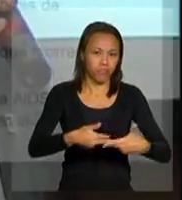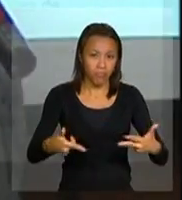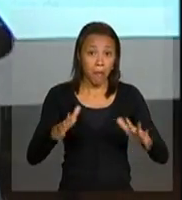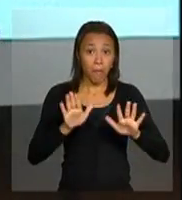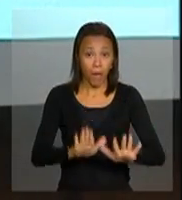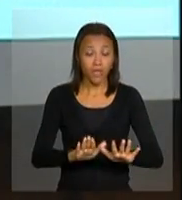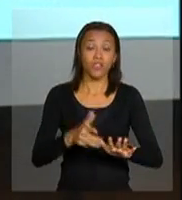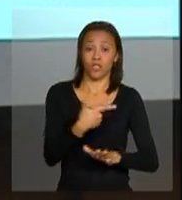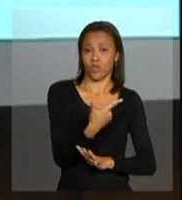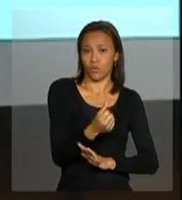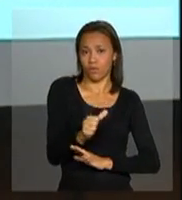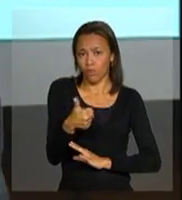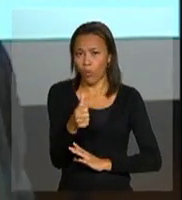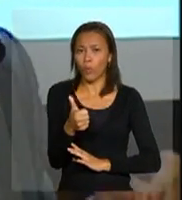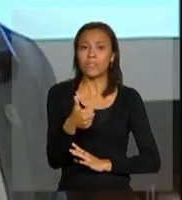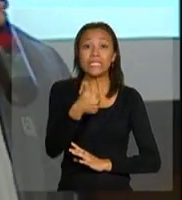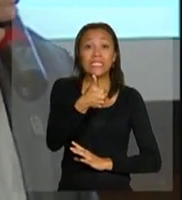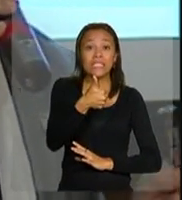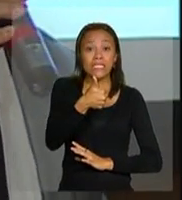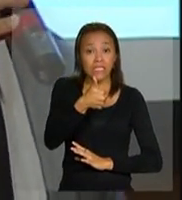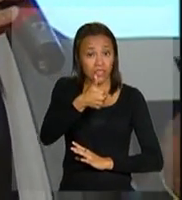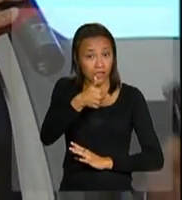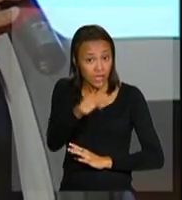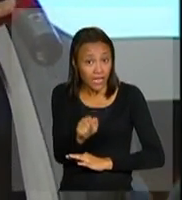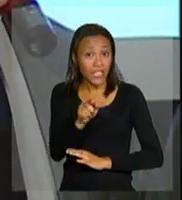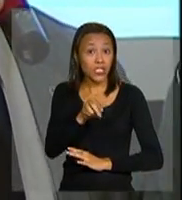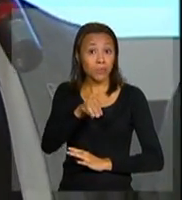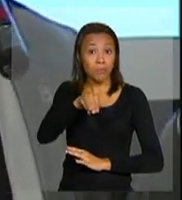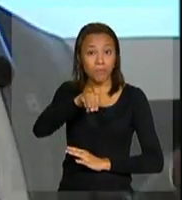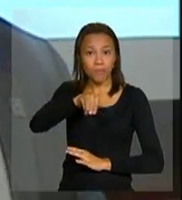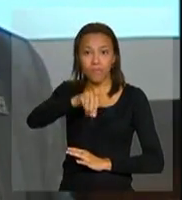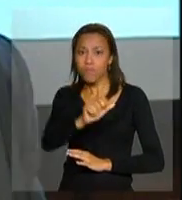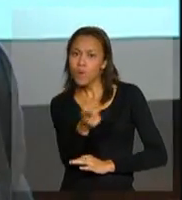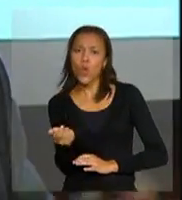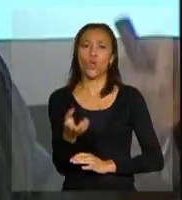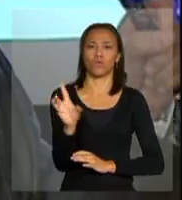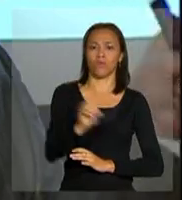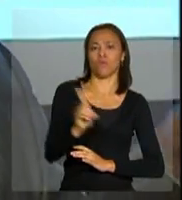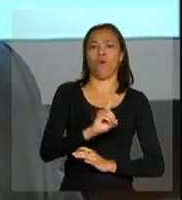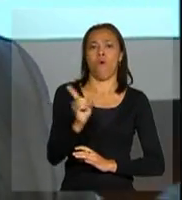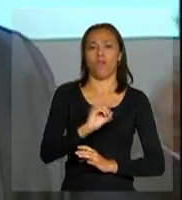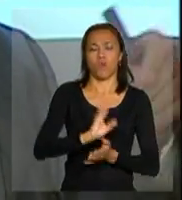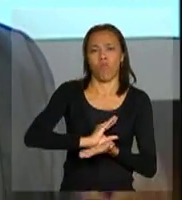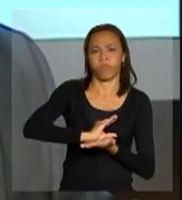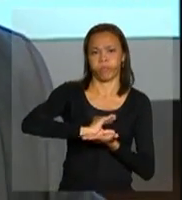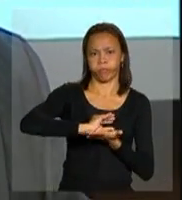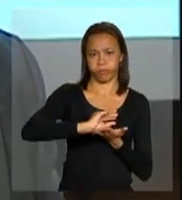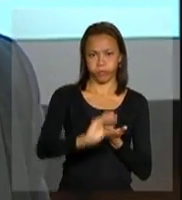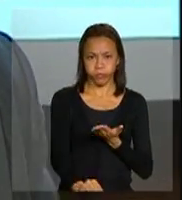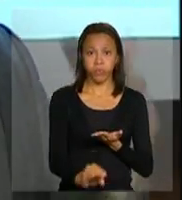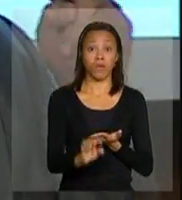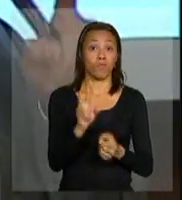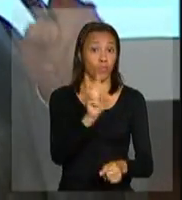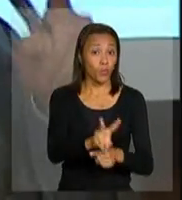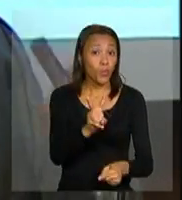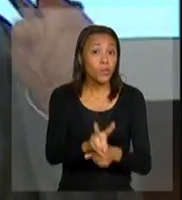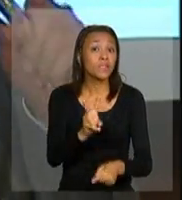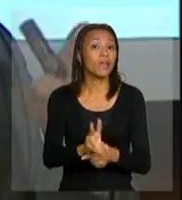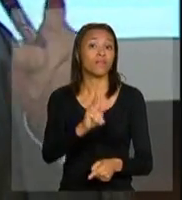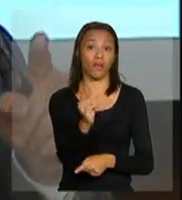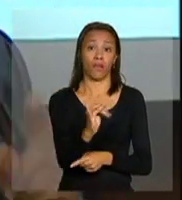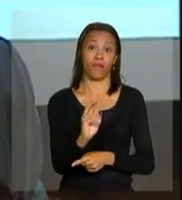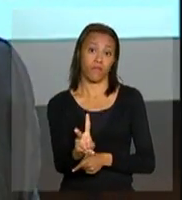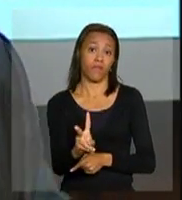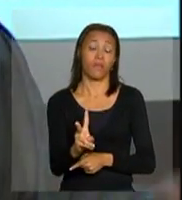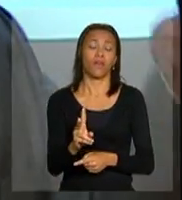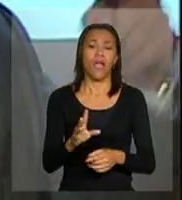com aproximadamente 17 bilhões de dólares investidos em AIDS e prevenção e tratamento. grande parte